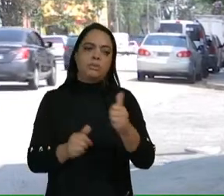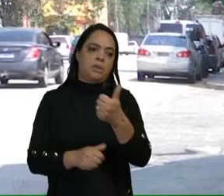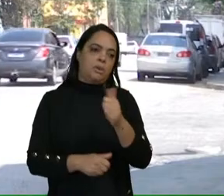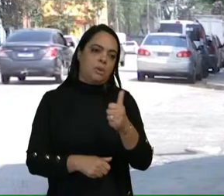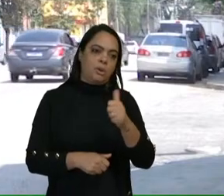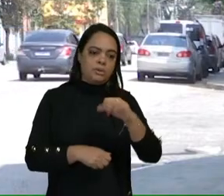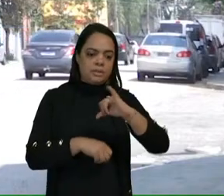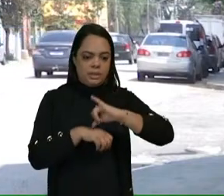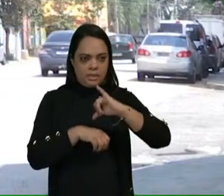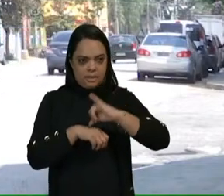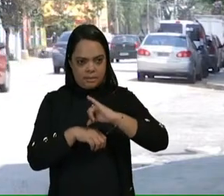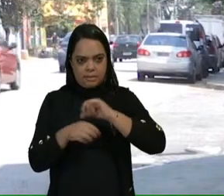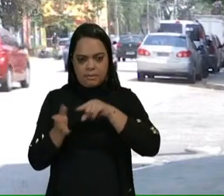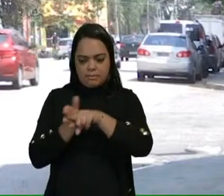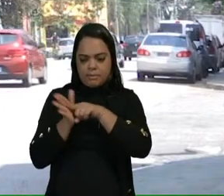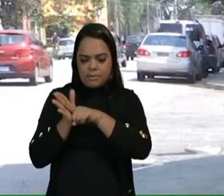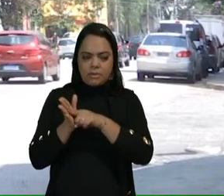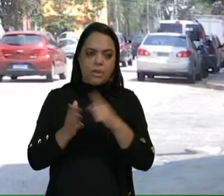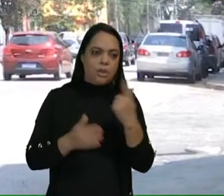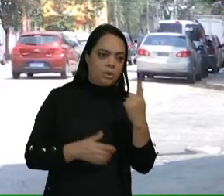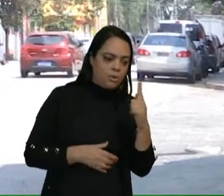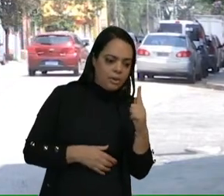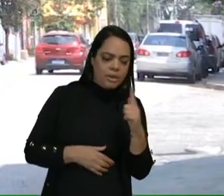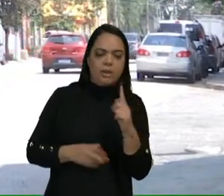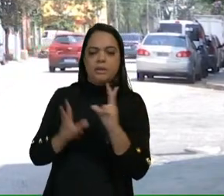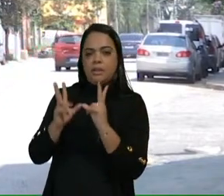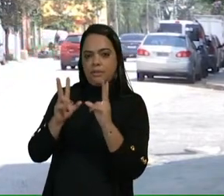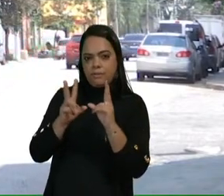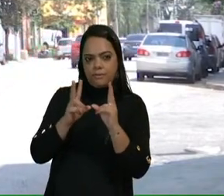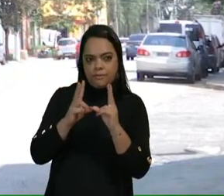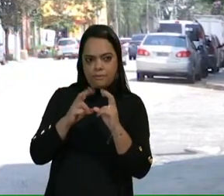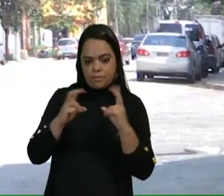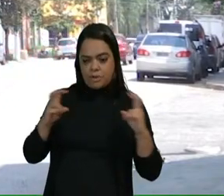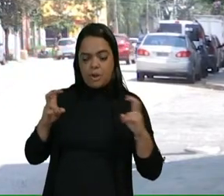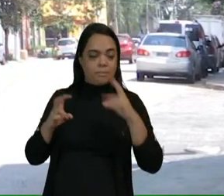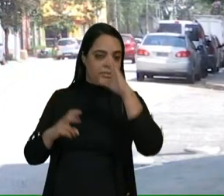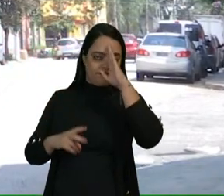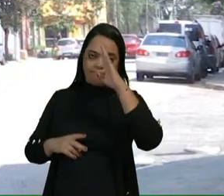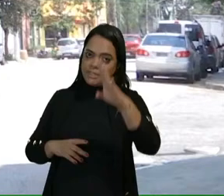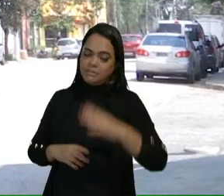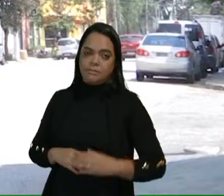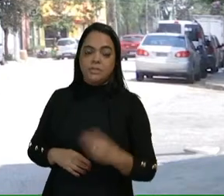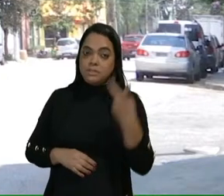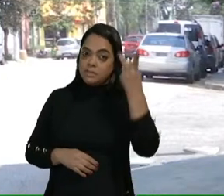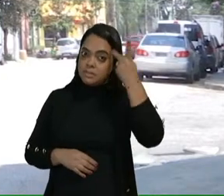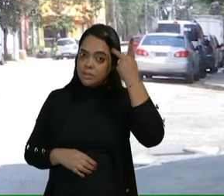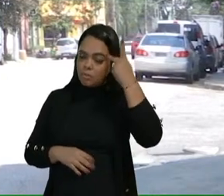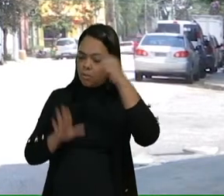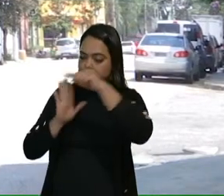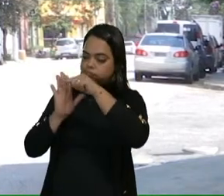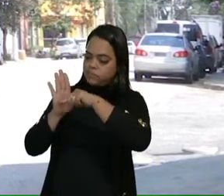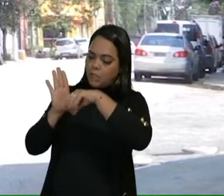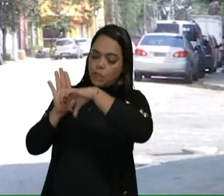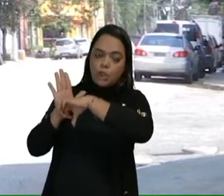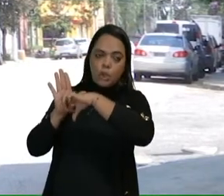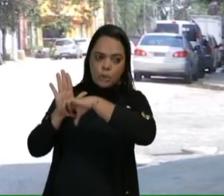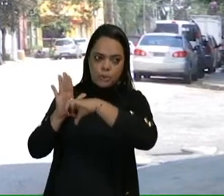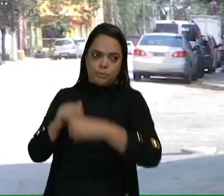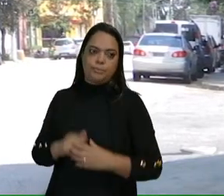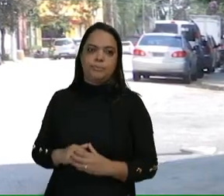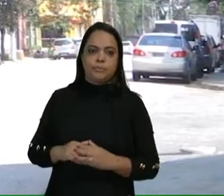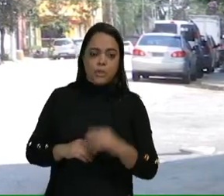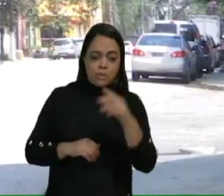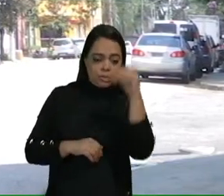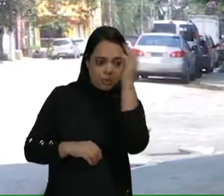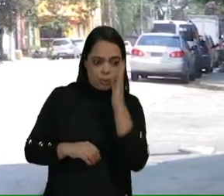pesquisadas. Goiânia e Florianópolis lideraram o ranking. São Paulo ficou na nona posição. Na média do